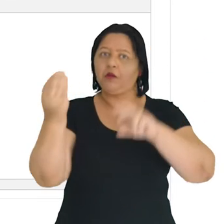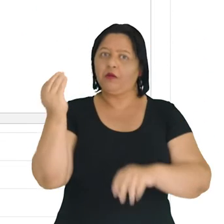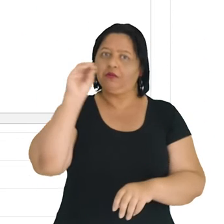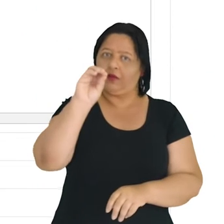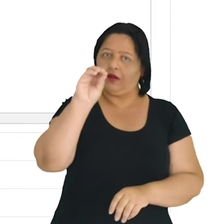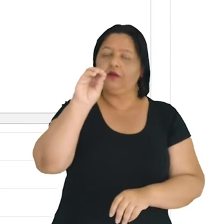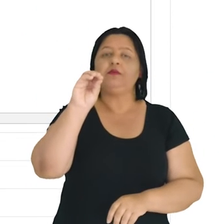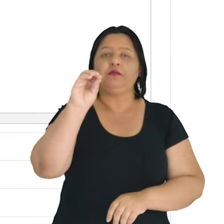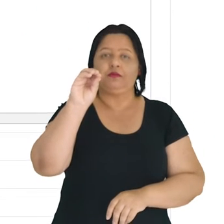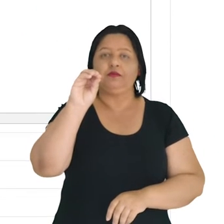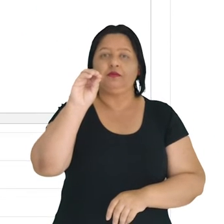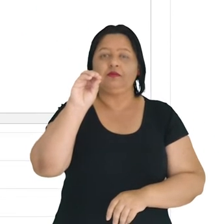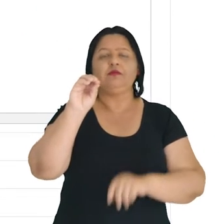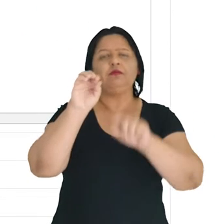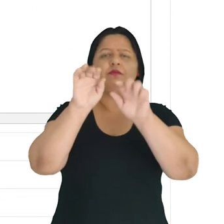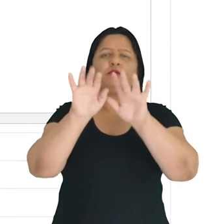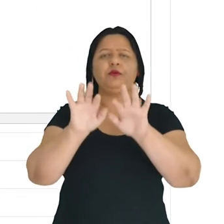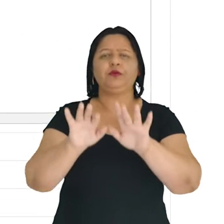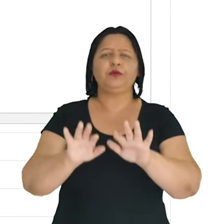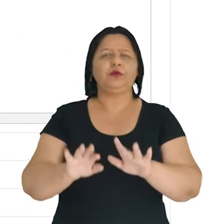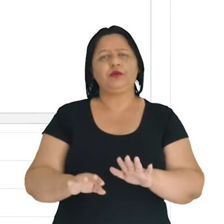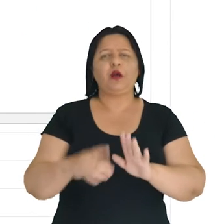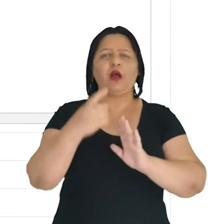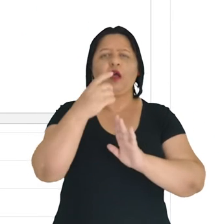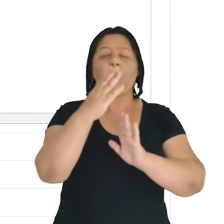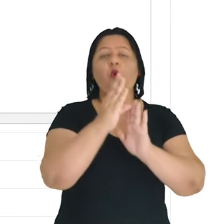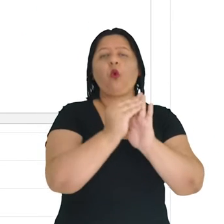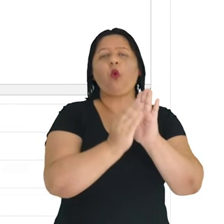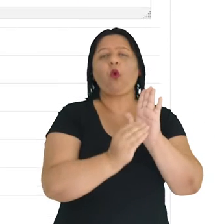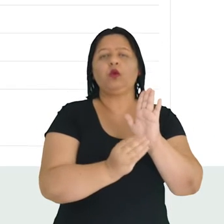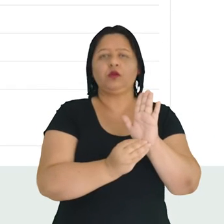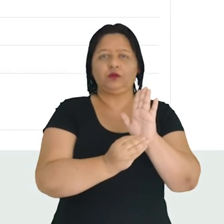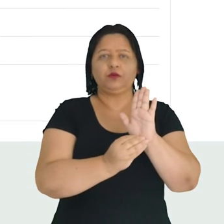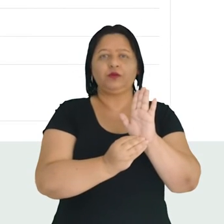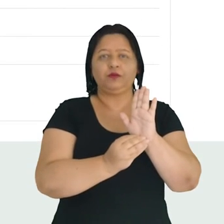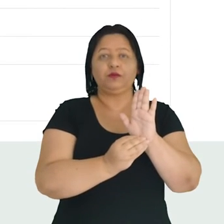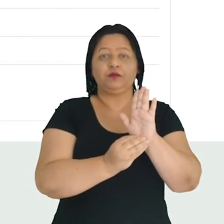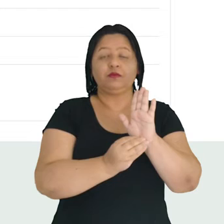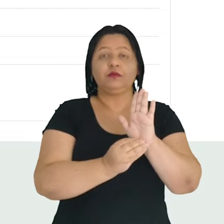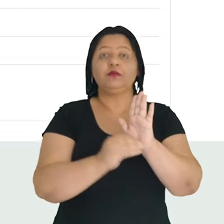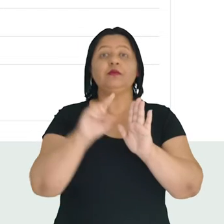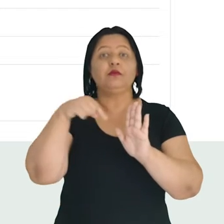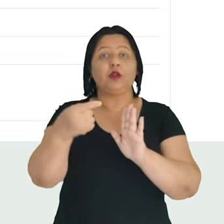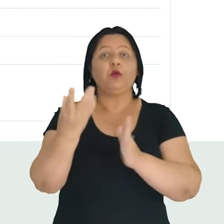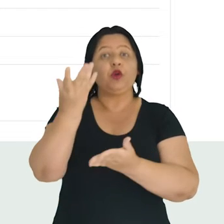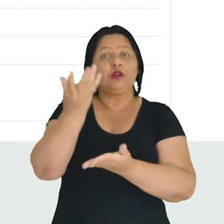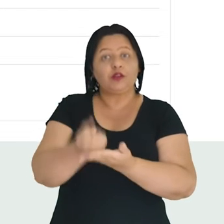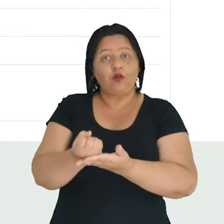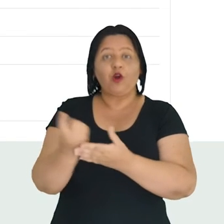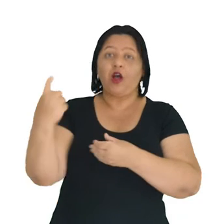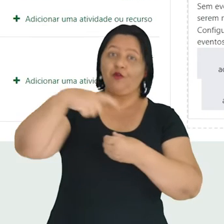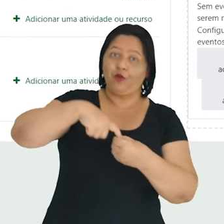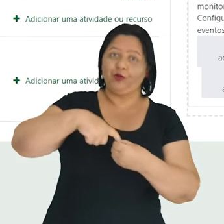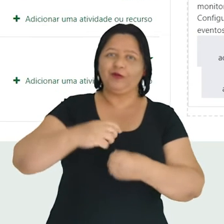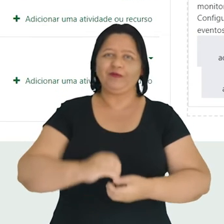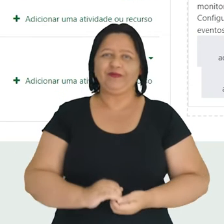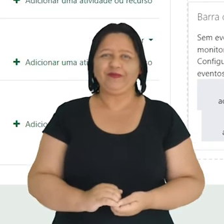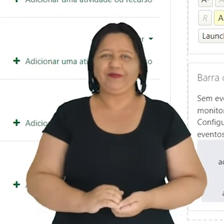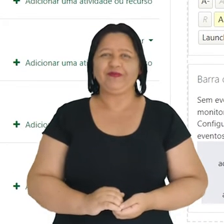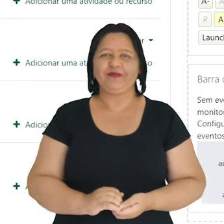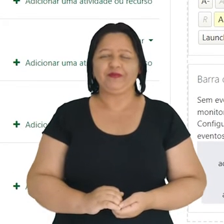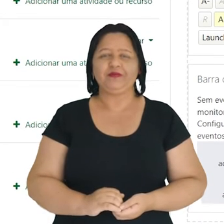página e vou escrever o conteúdo dessa página e vou salvar e voltar.